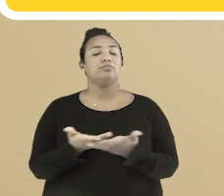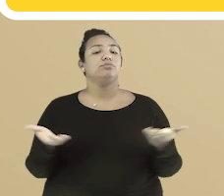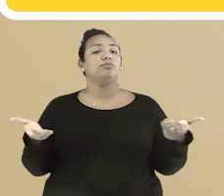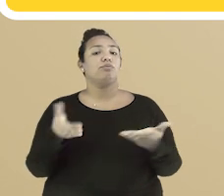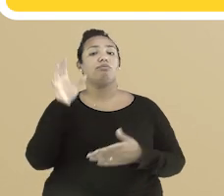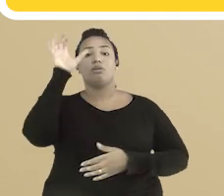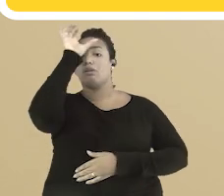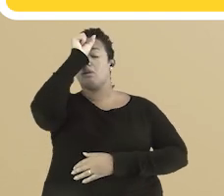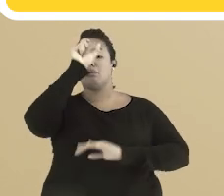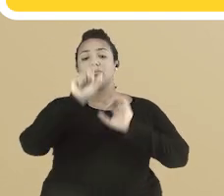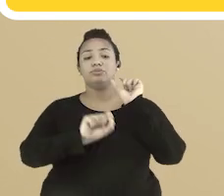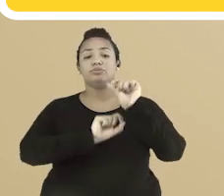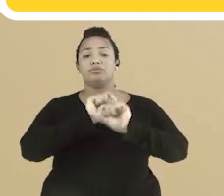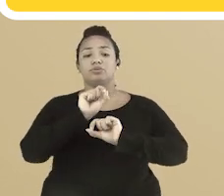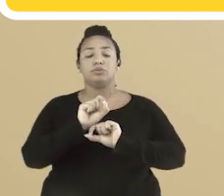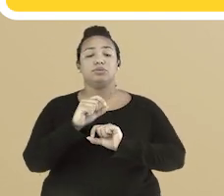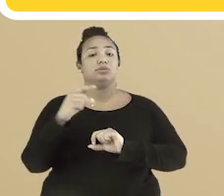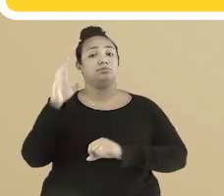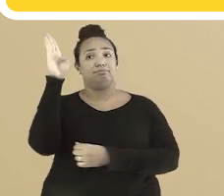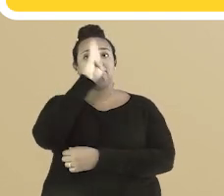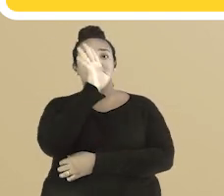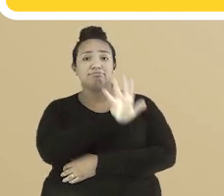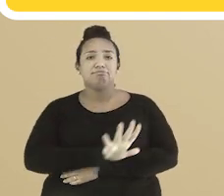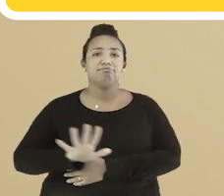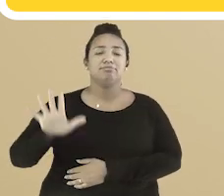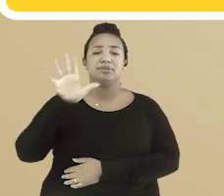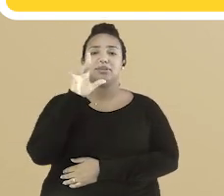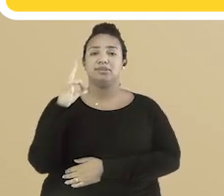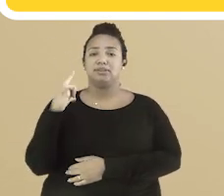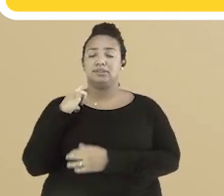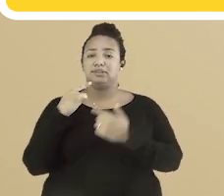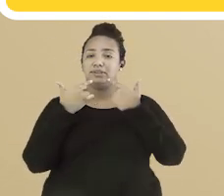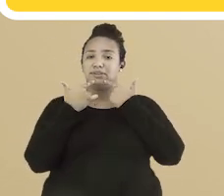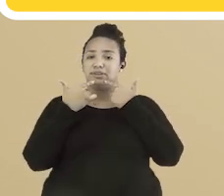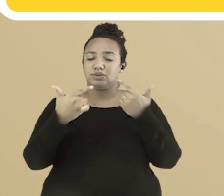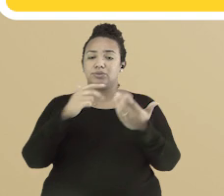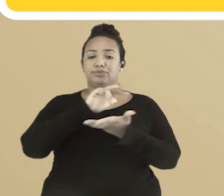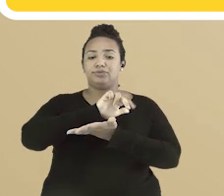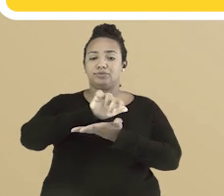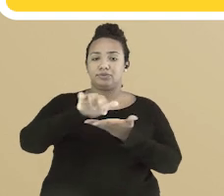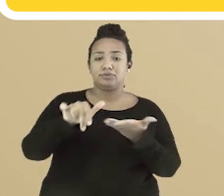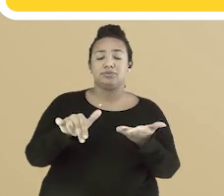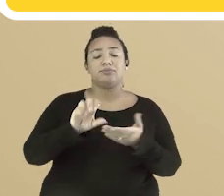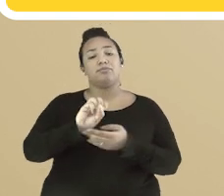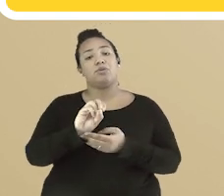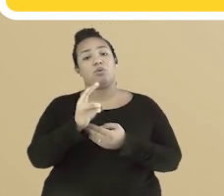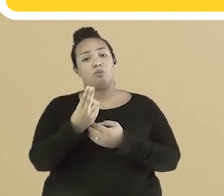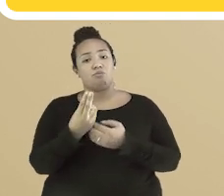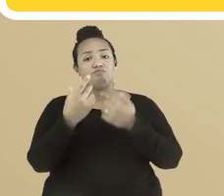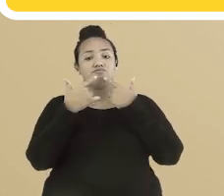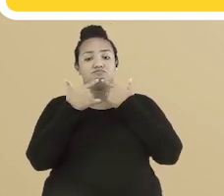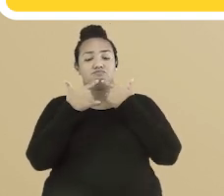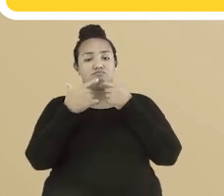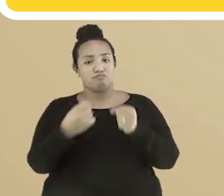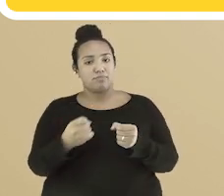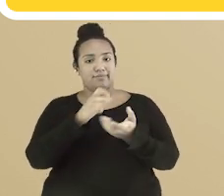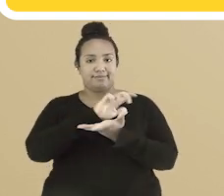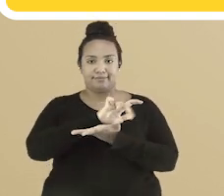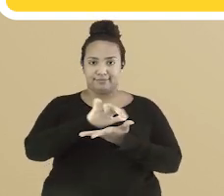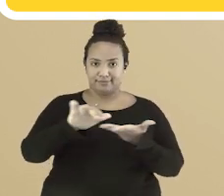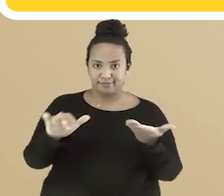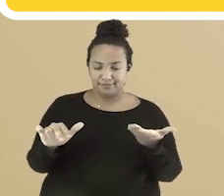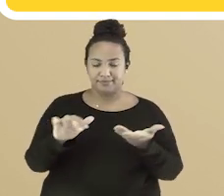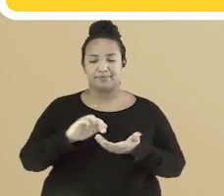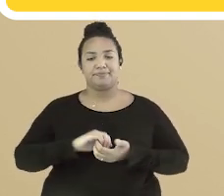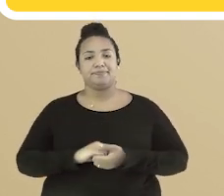hoje, aprendemos sobre os salários do Brasil, que também é conhecido como as variedades linguísticas.